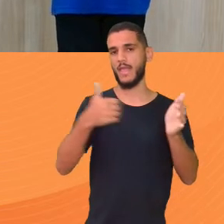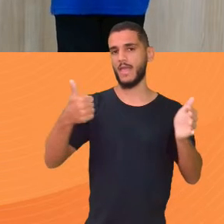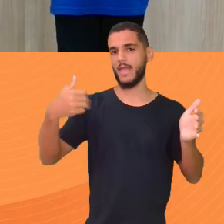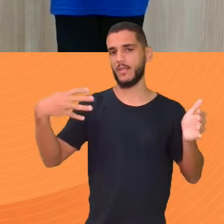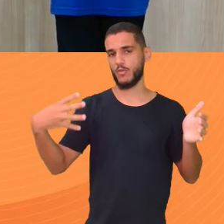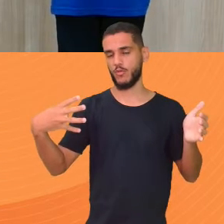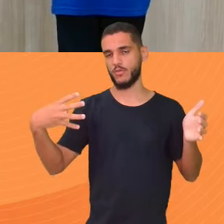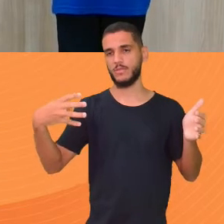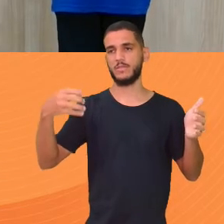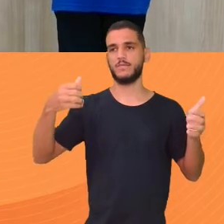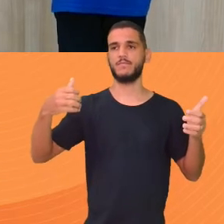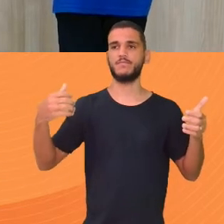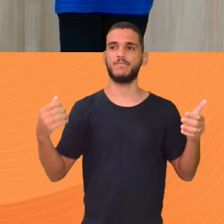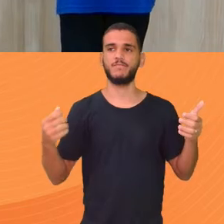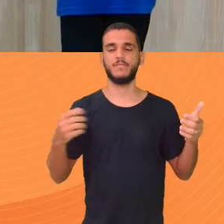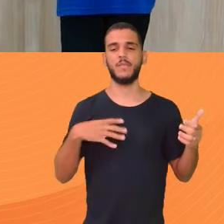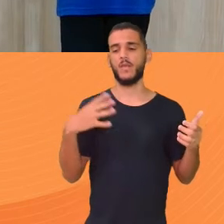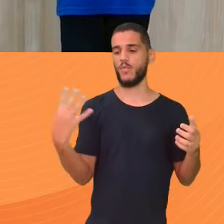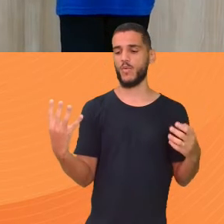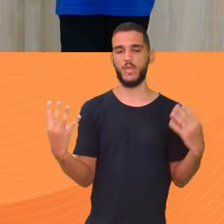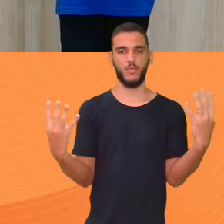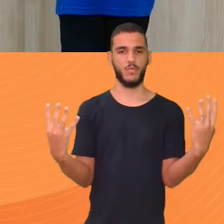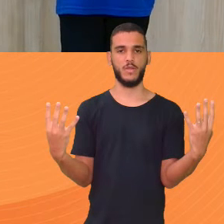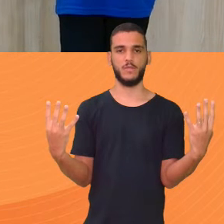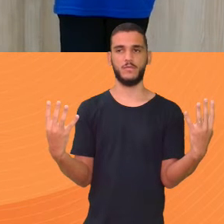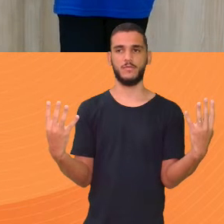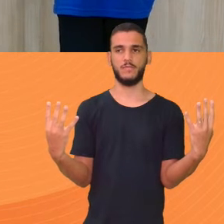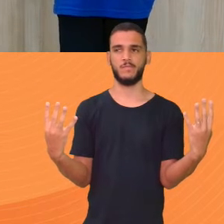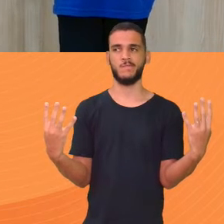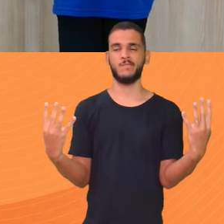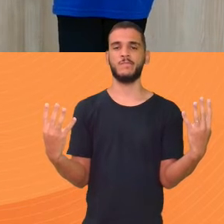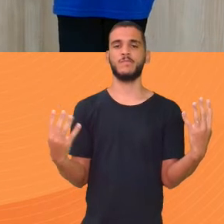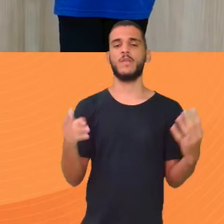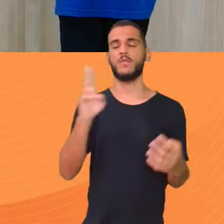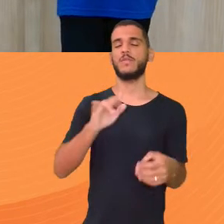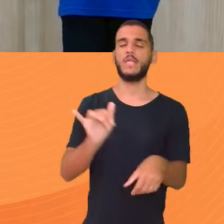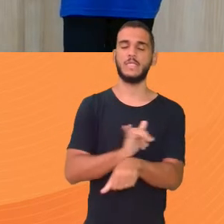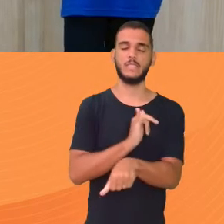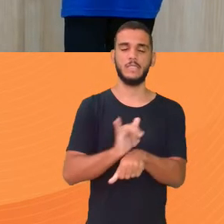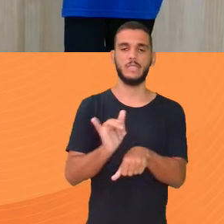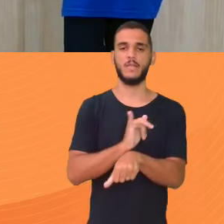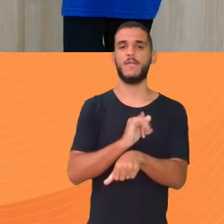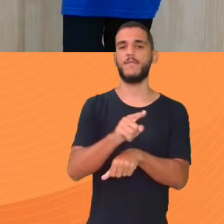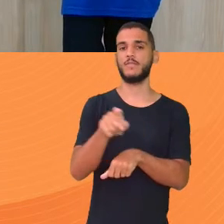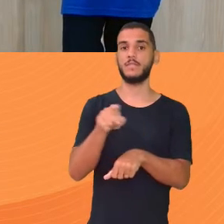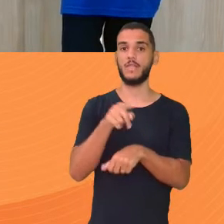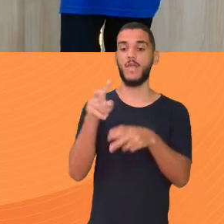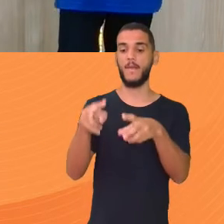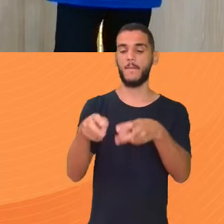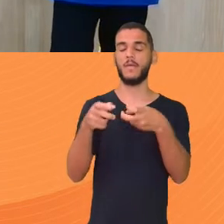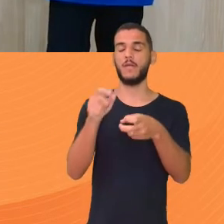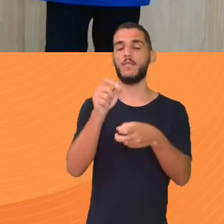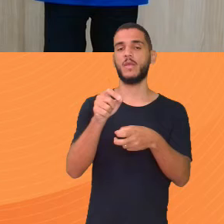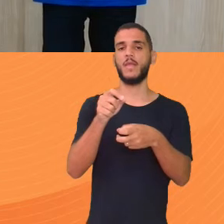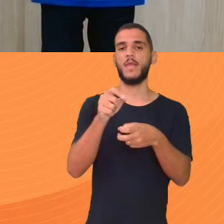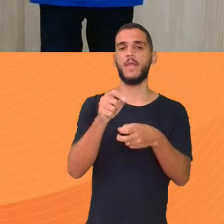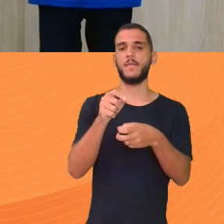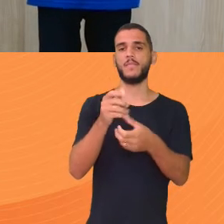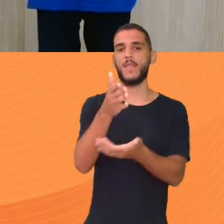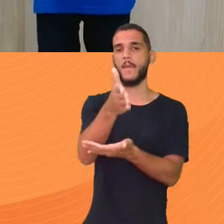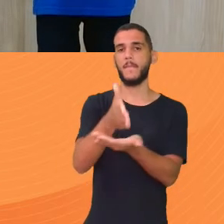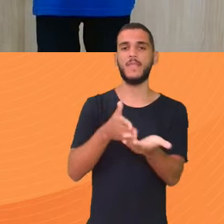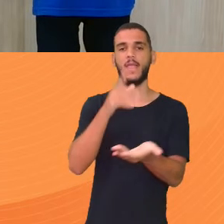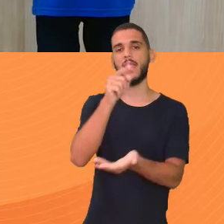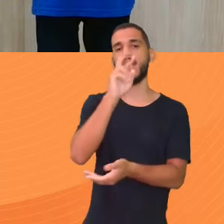eu posso colocar 4, 4 E se eu fizer assim Dessa maneira Vocês já percebem Que o do meio Vai ser a